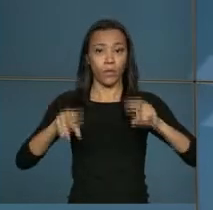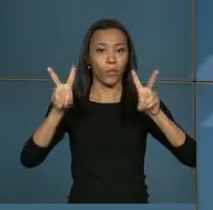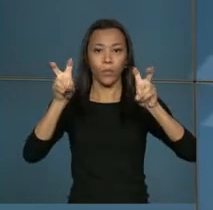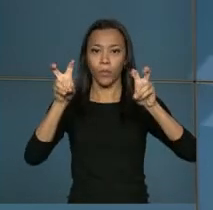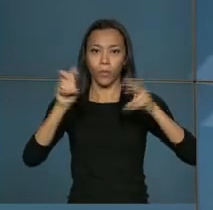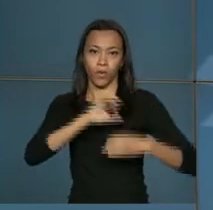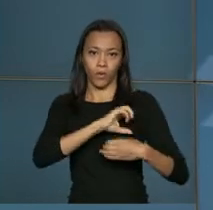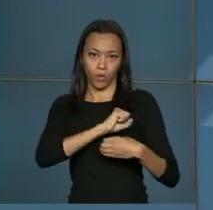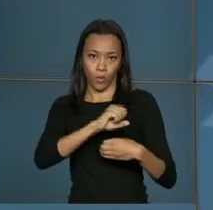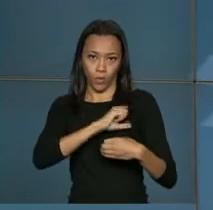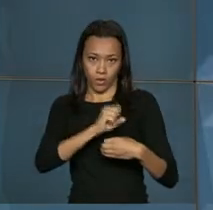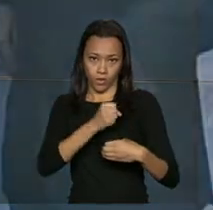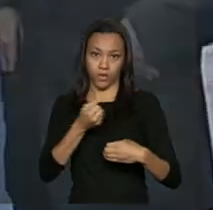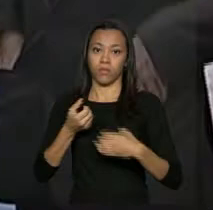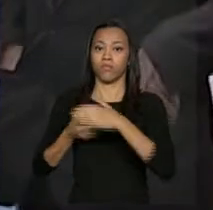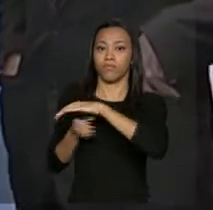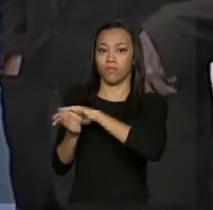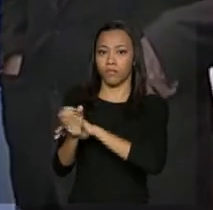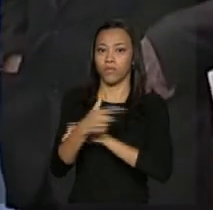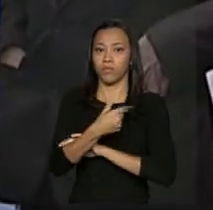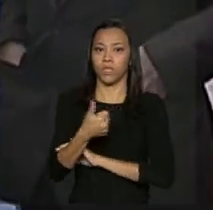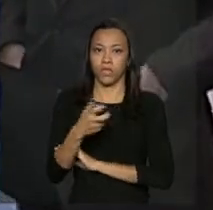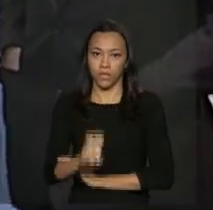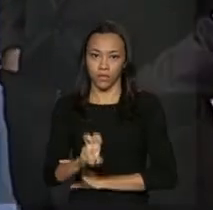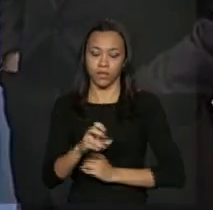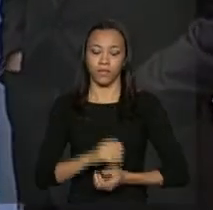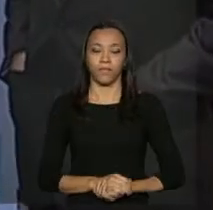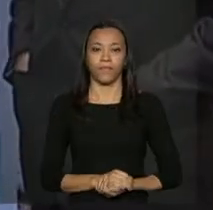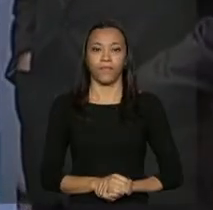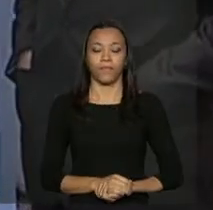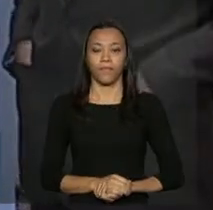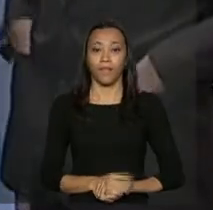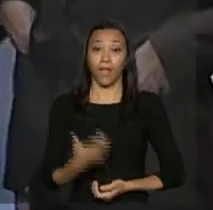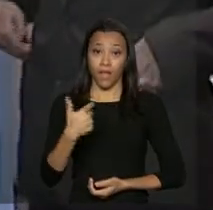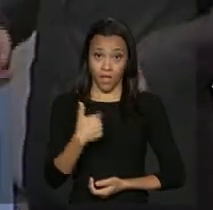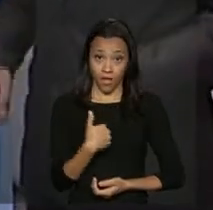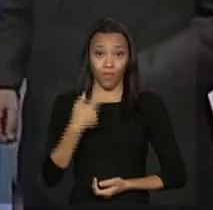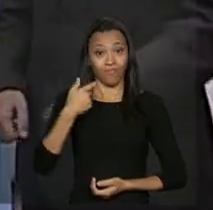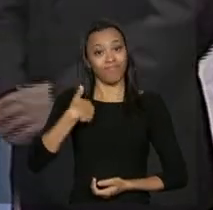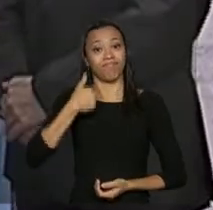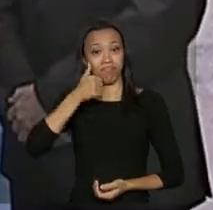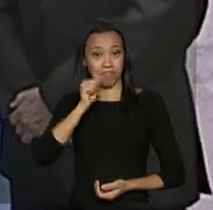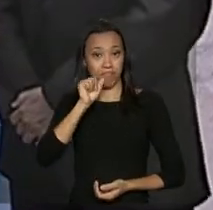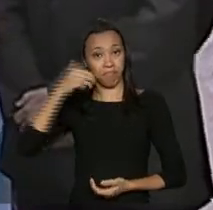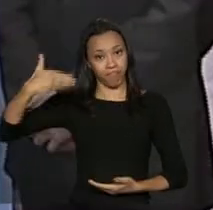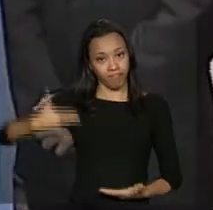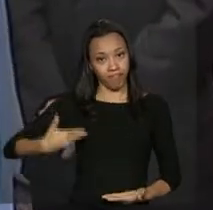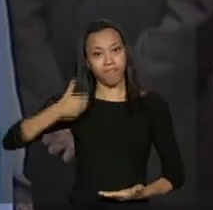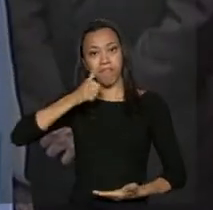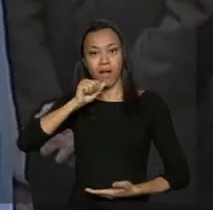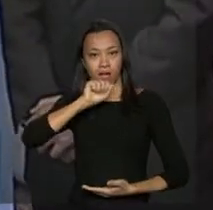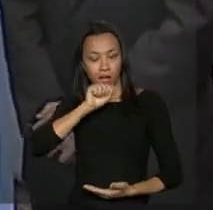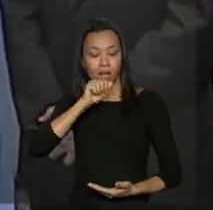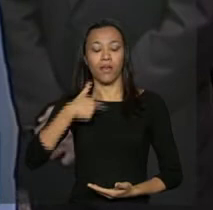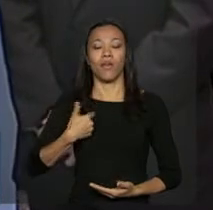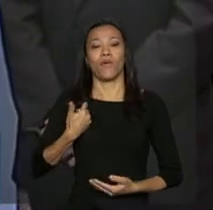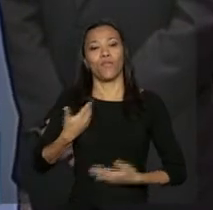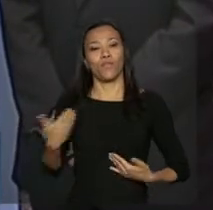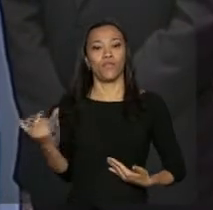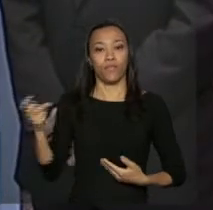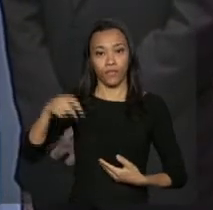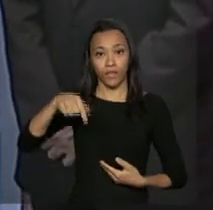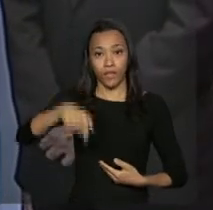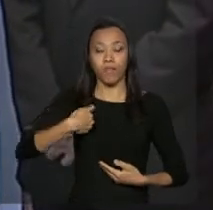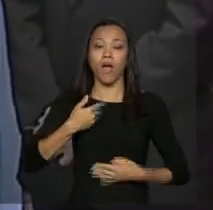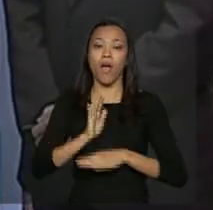materno 2015. Como escritora, mas principalmente como mãe, eu estou aqui para dar a minha contribuição, porque eu